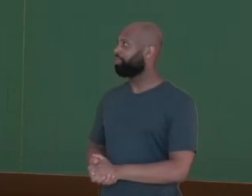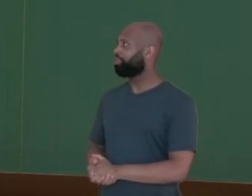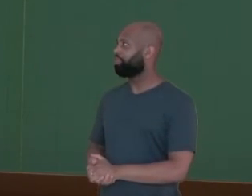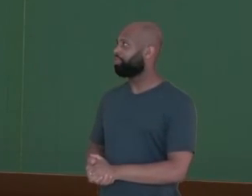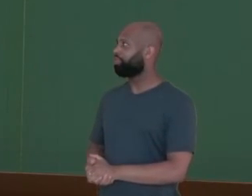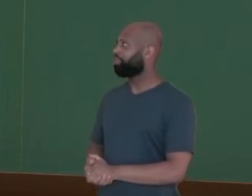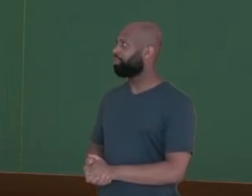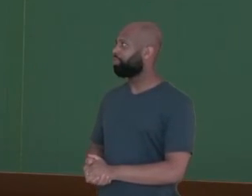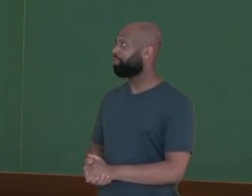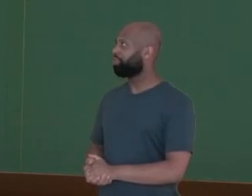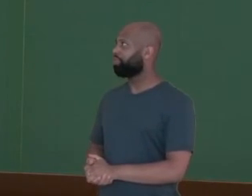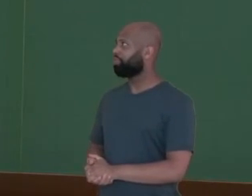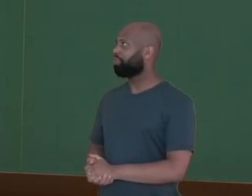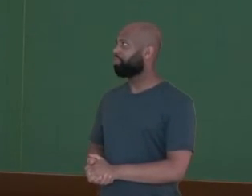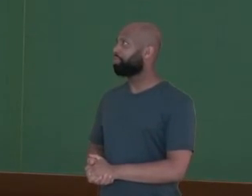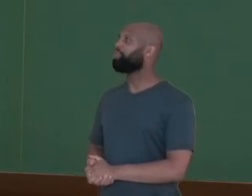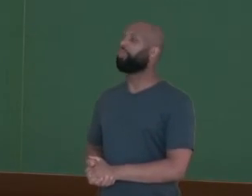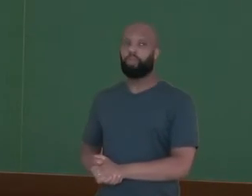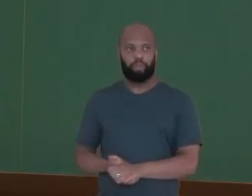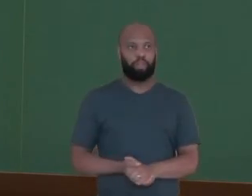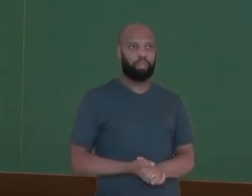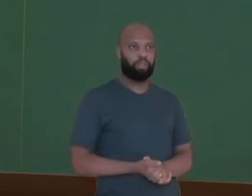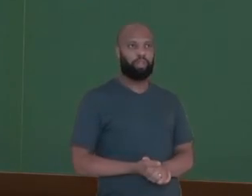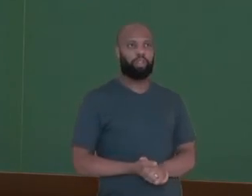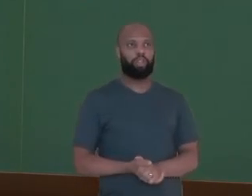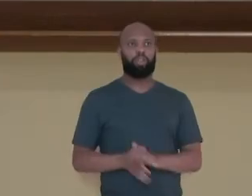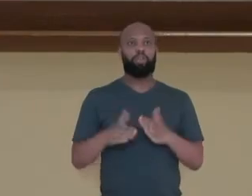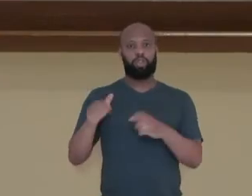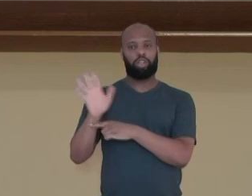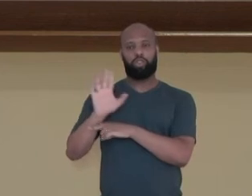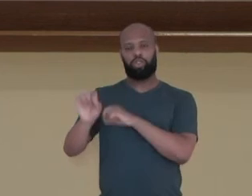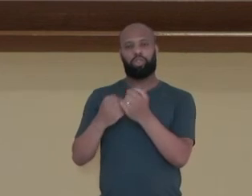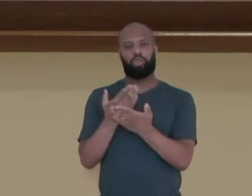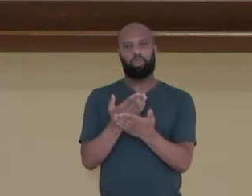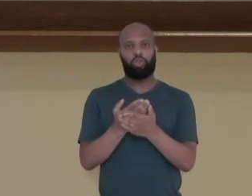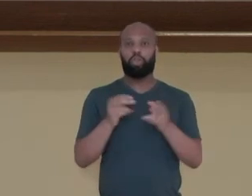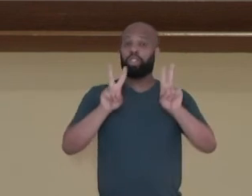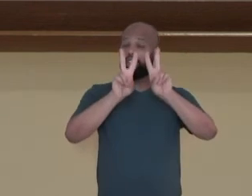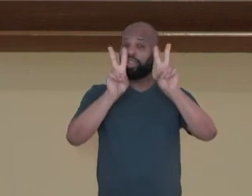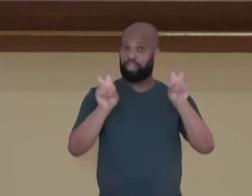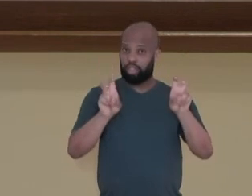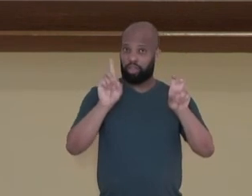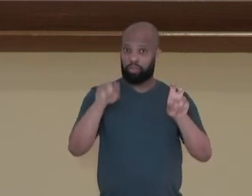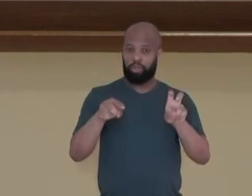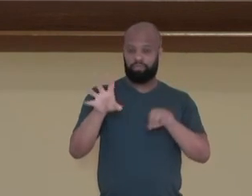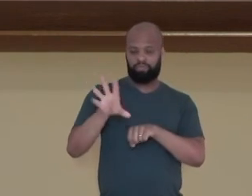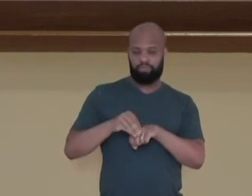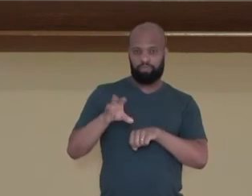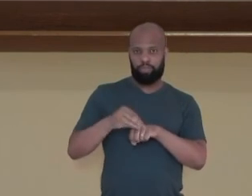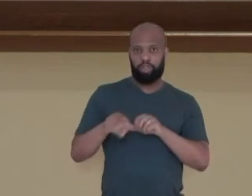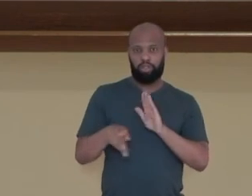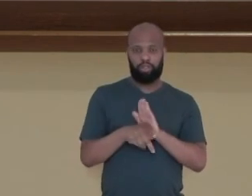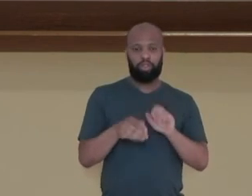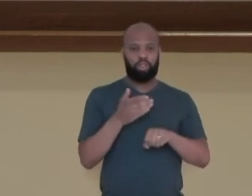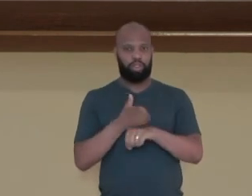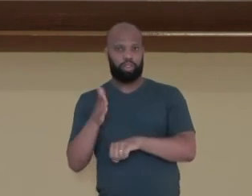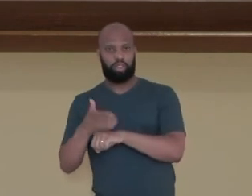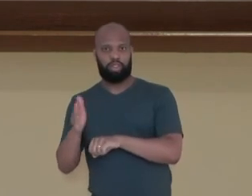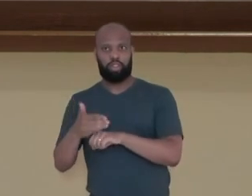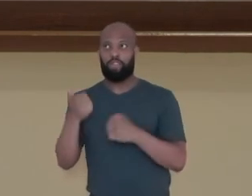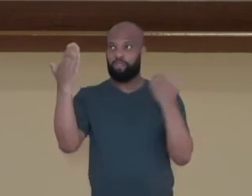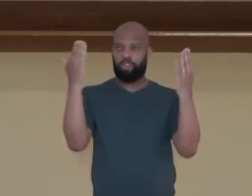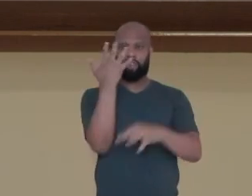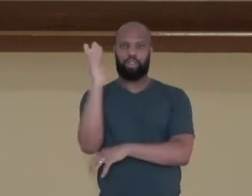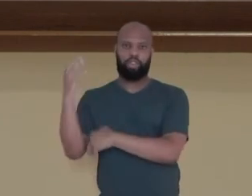Hip Train, Uphill e Cicloturismo. Nesse vídeo, nós retomamos sobre o conhecimento lá das práticas corporais de